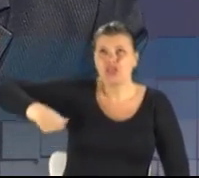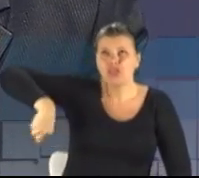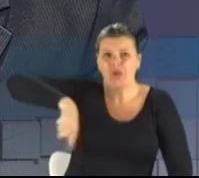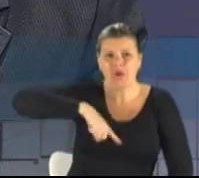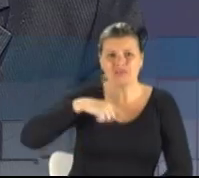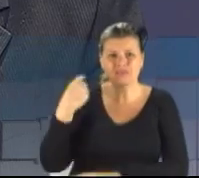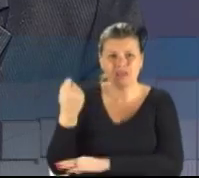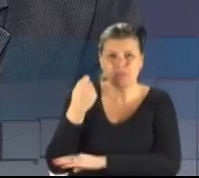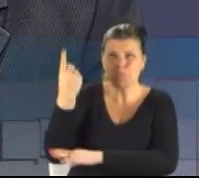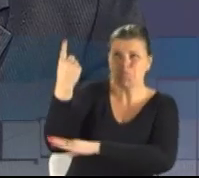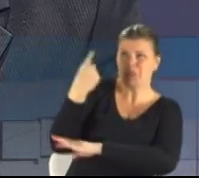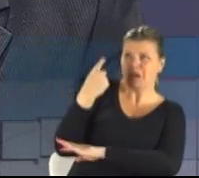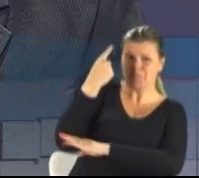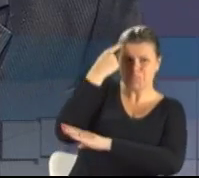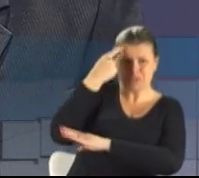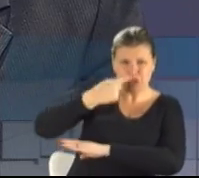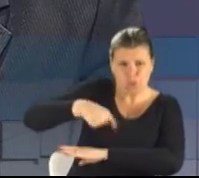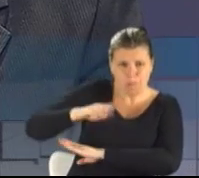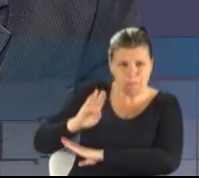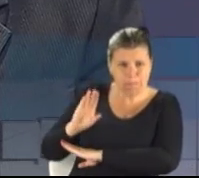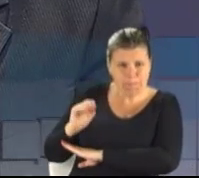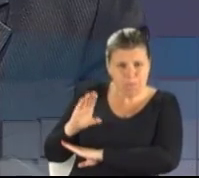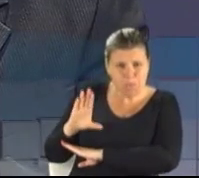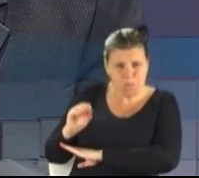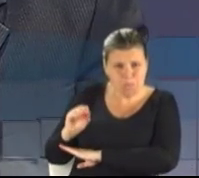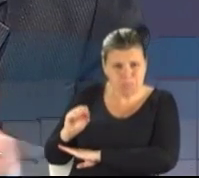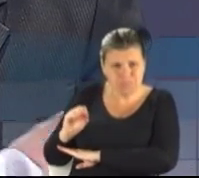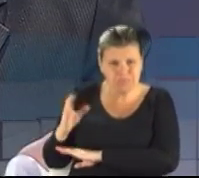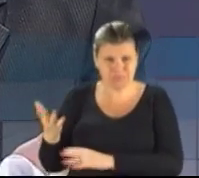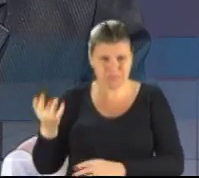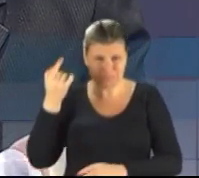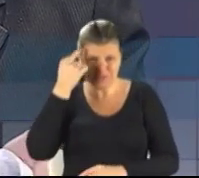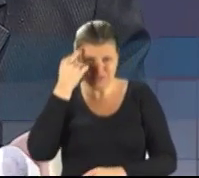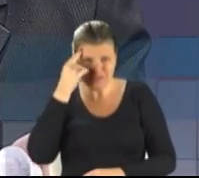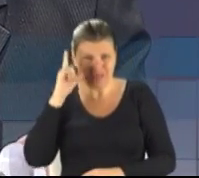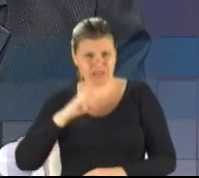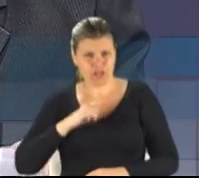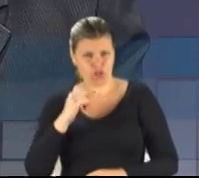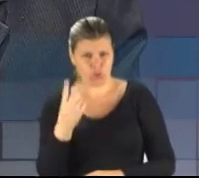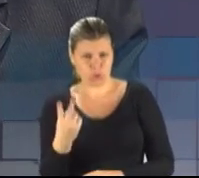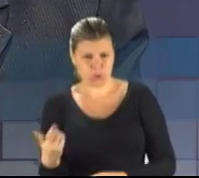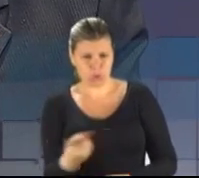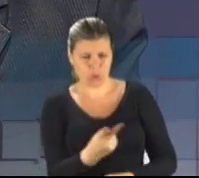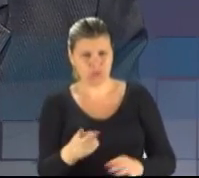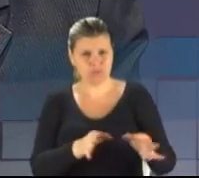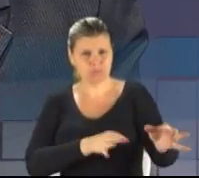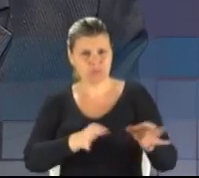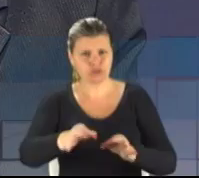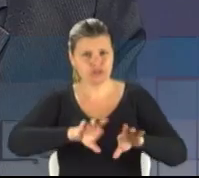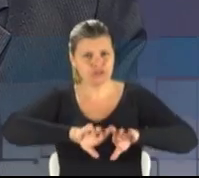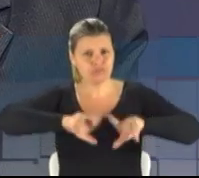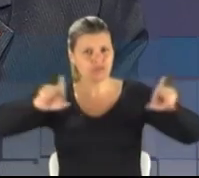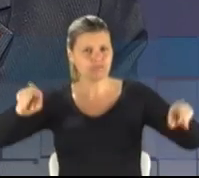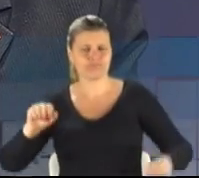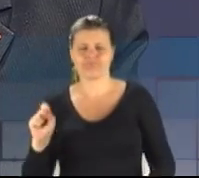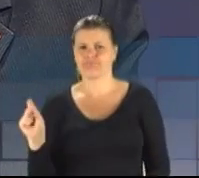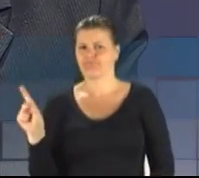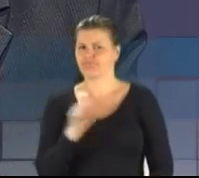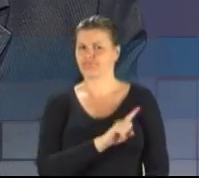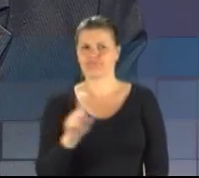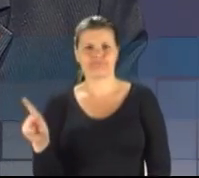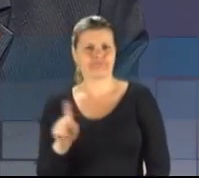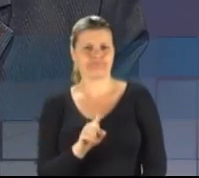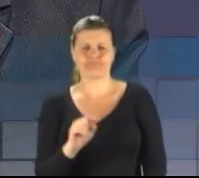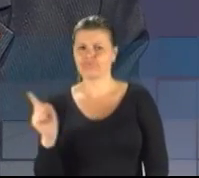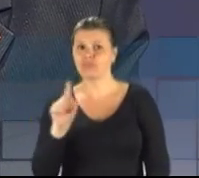pensam que nós somos bobos de pensar que são dois projetos diferentes. Não, senhores ouvintes, não